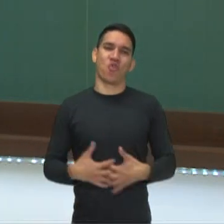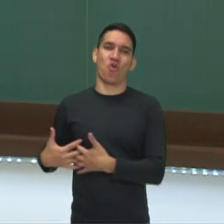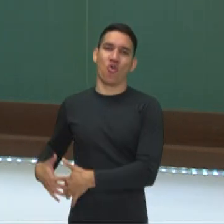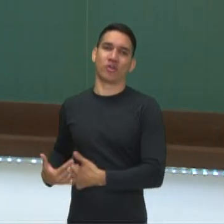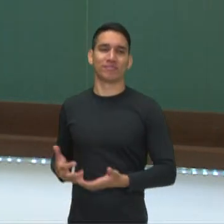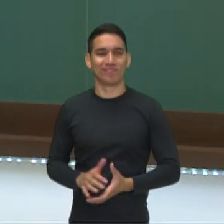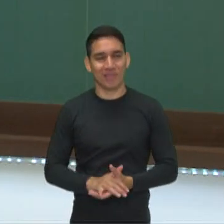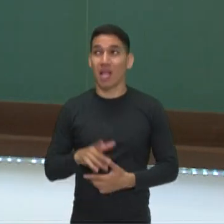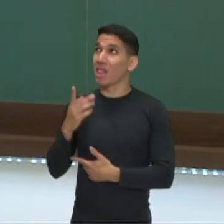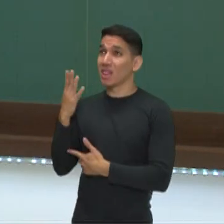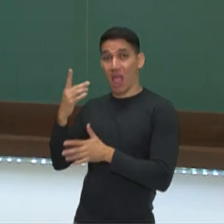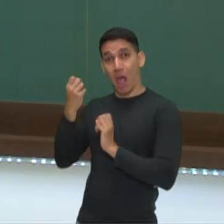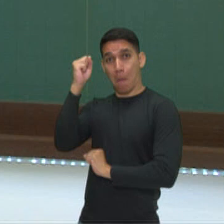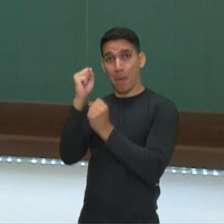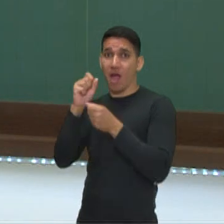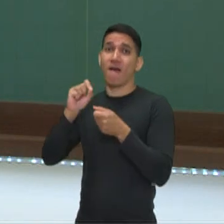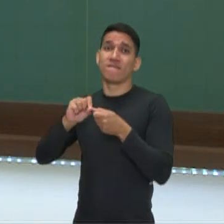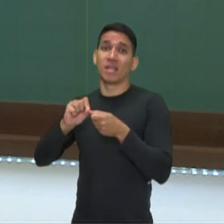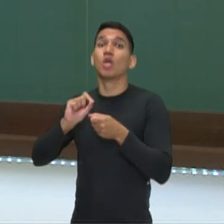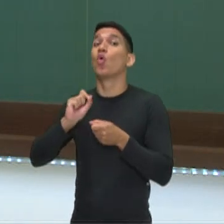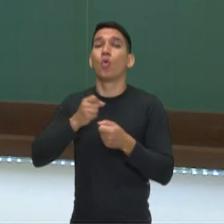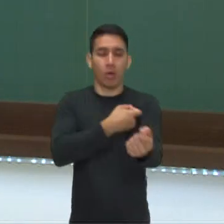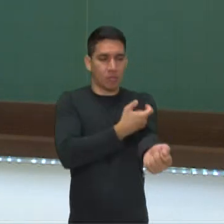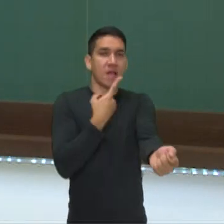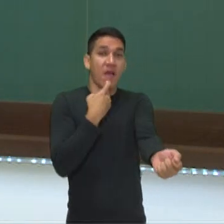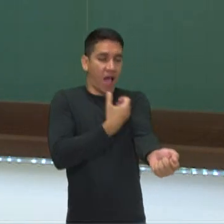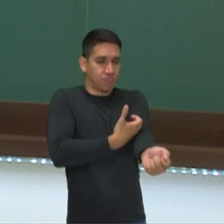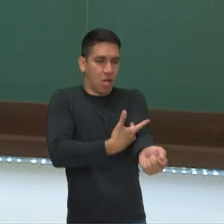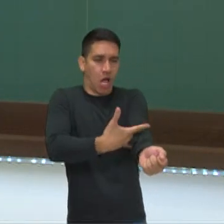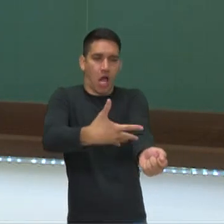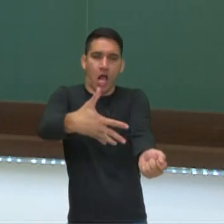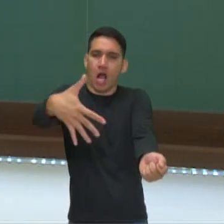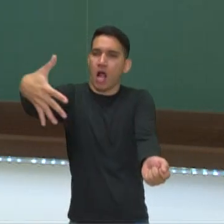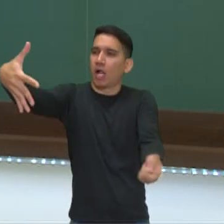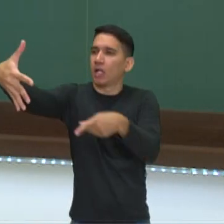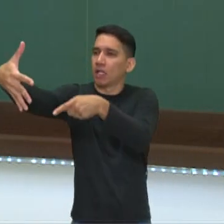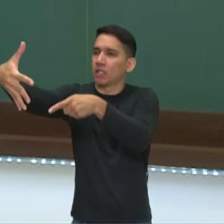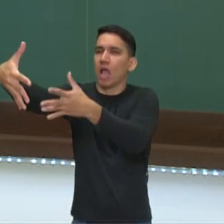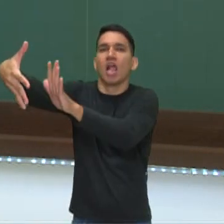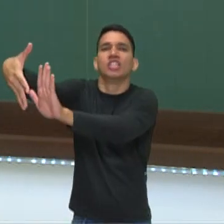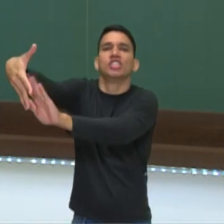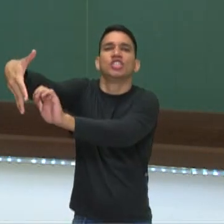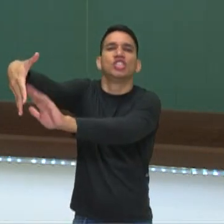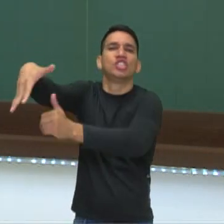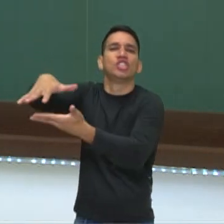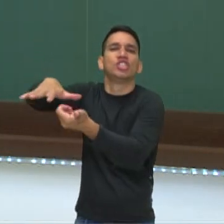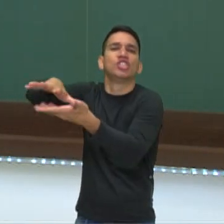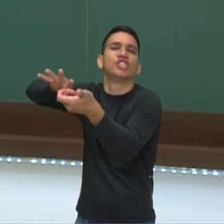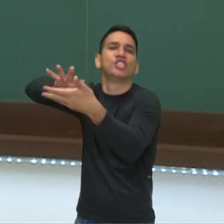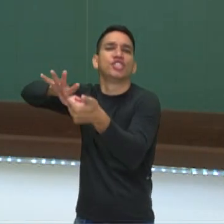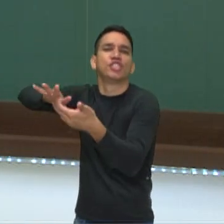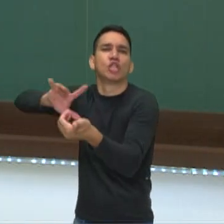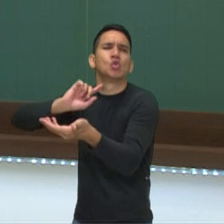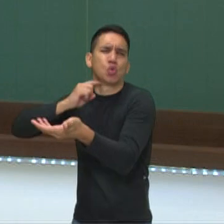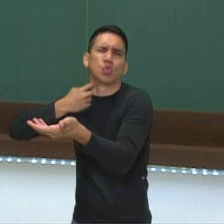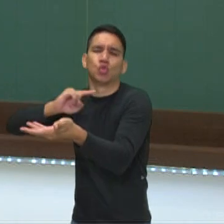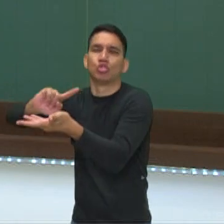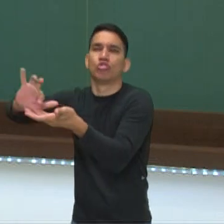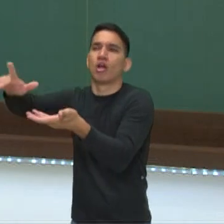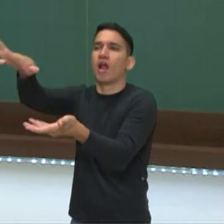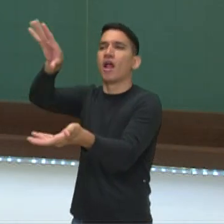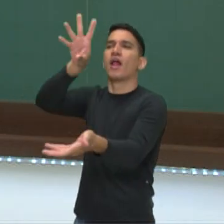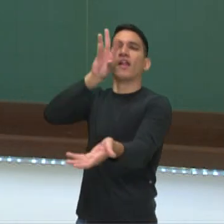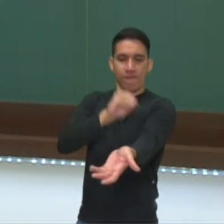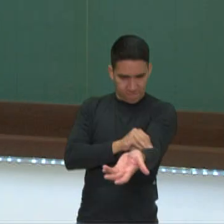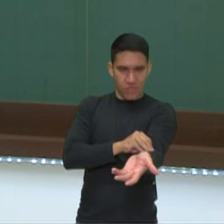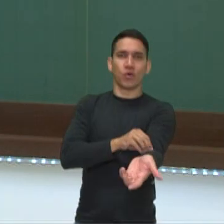todo o trabalho de filtrar o sangue, tirando as toxinas e depois o sangue vai retornando ao corpo do